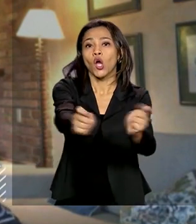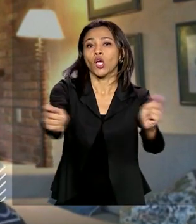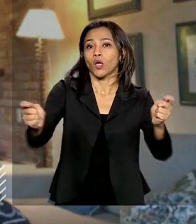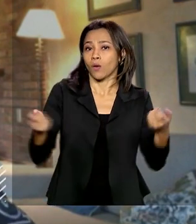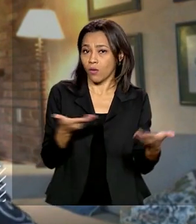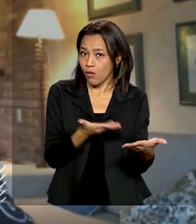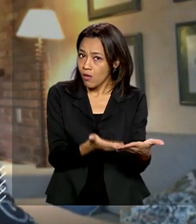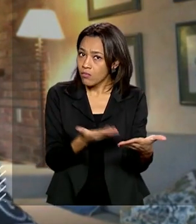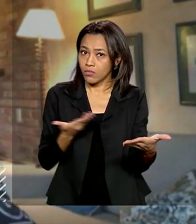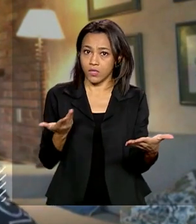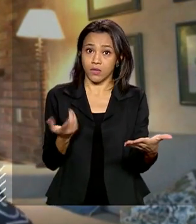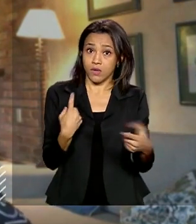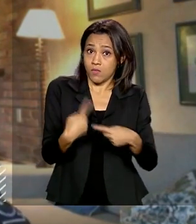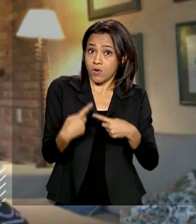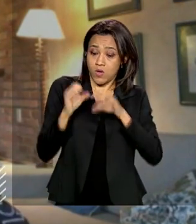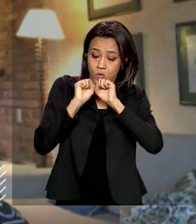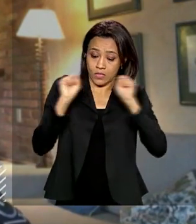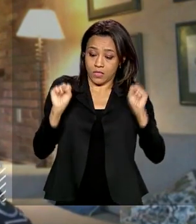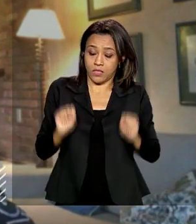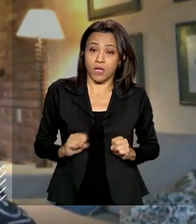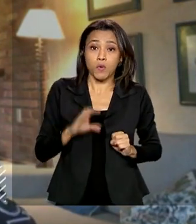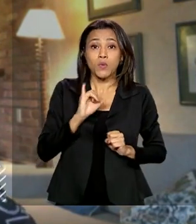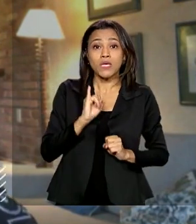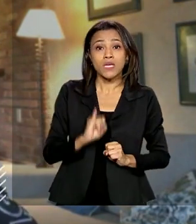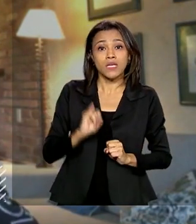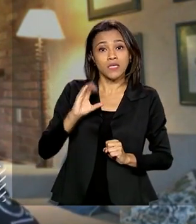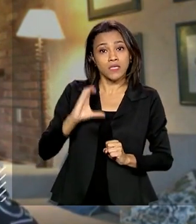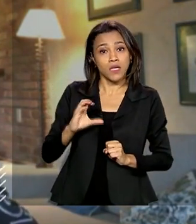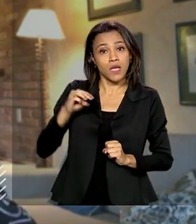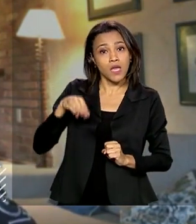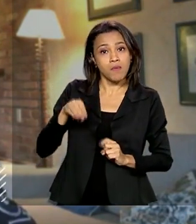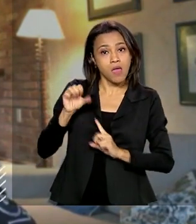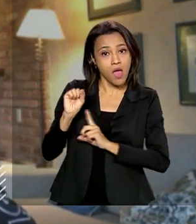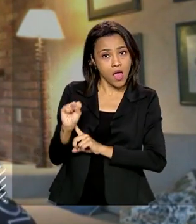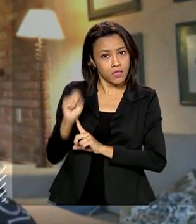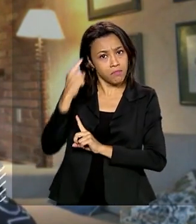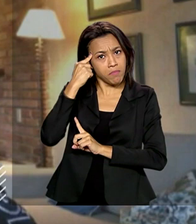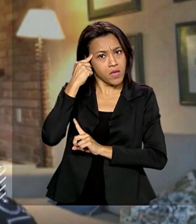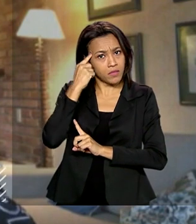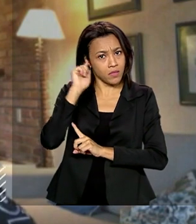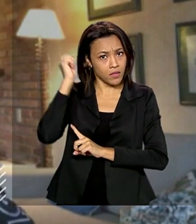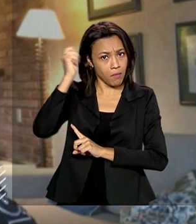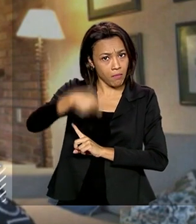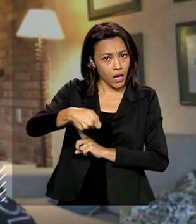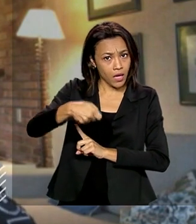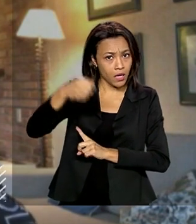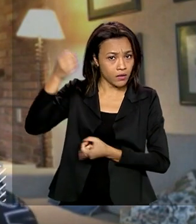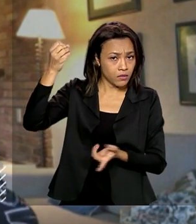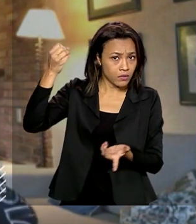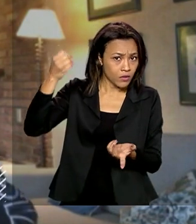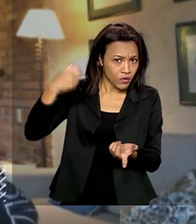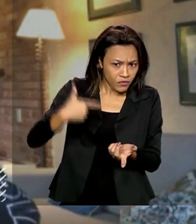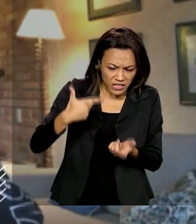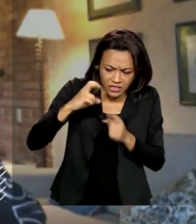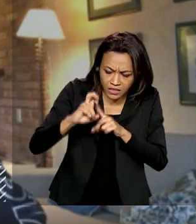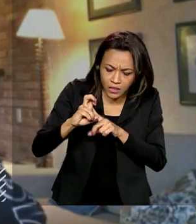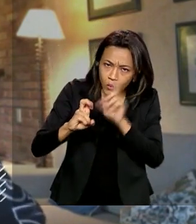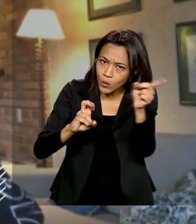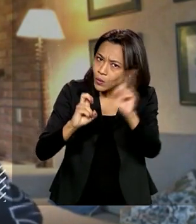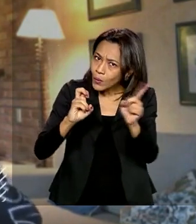fora. Porque o sistema, por exemplo, o ICMS, você pensa que está pagando na conta de luz 25%, mas não é 25%, é